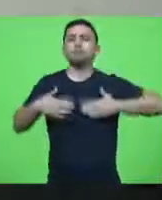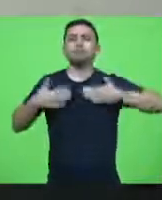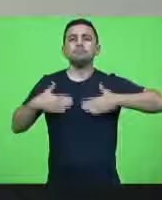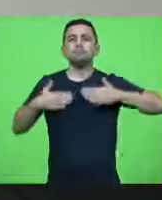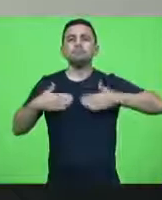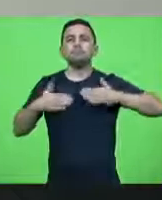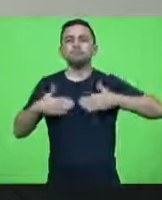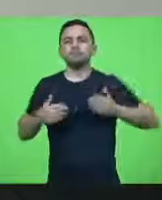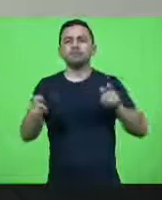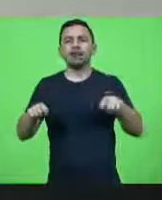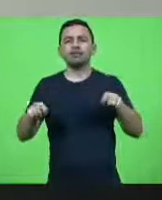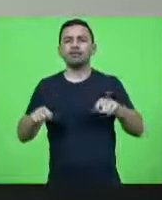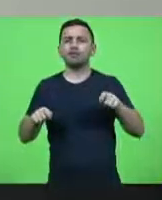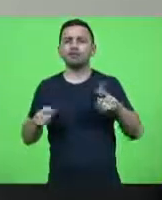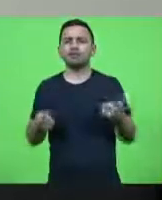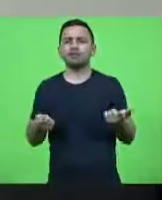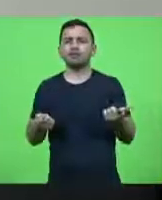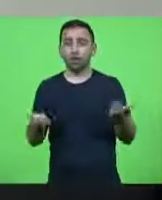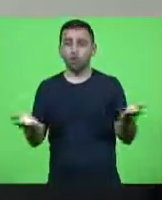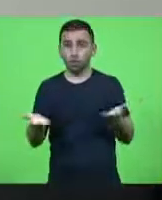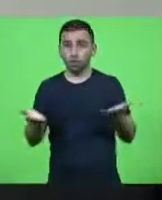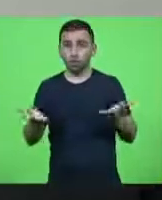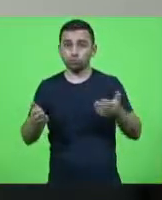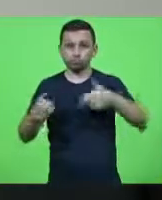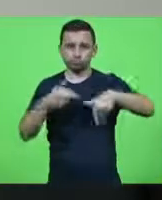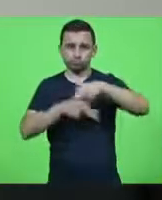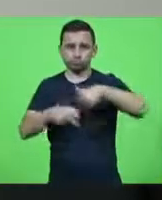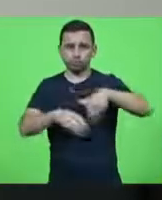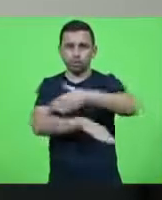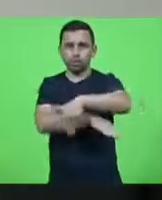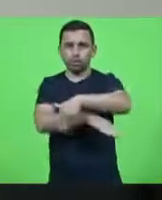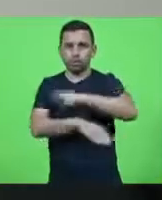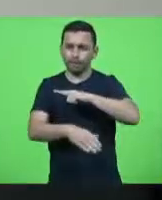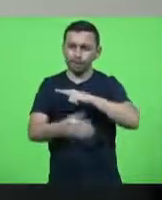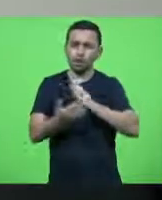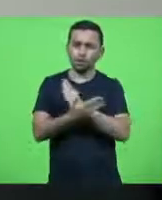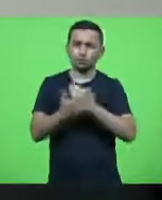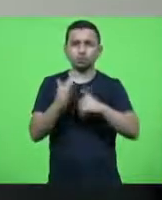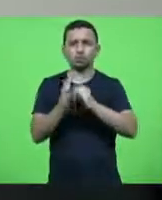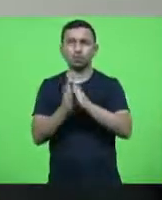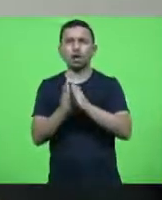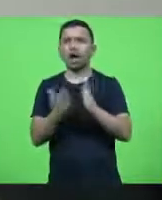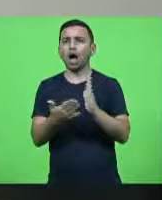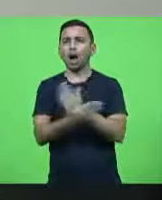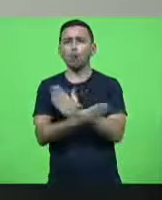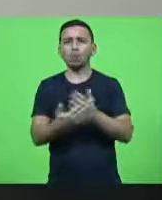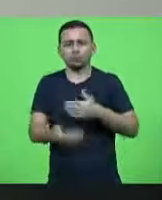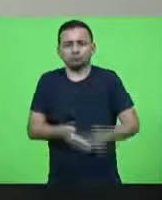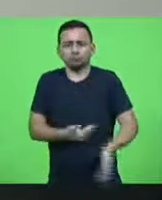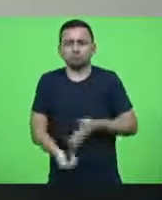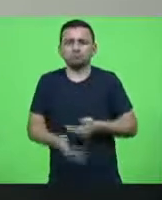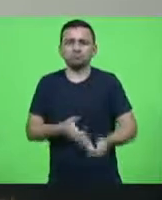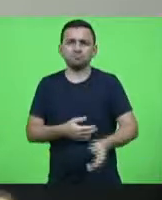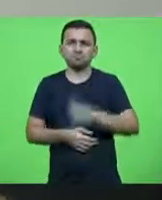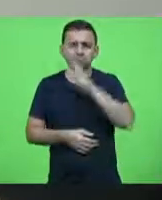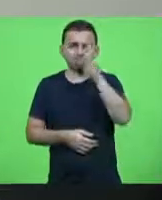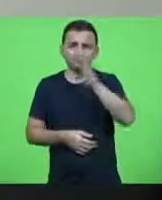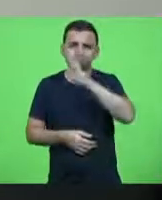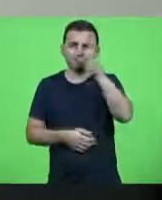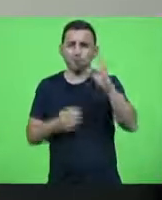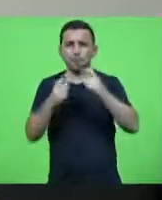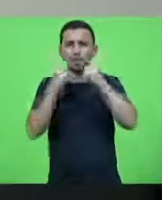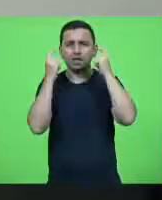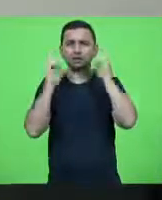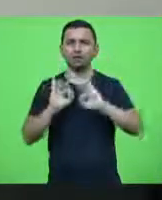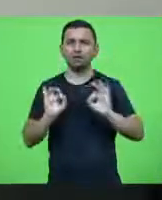e hoje ainda nós andamos na rua mesmo tendo multa tem pessoas que não estão andando com máscara poxa